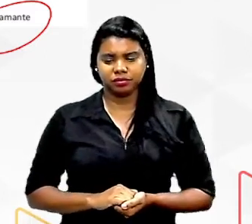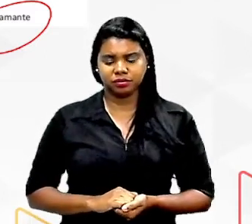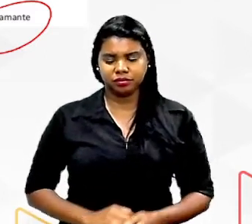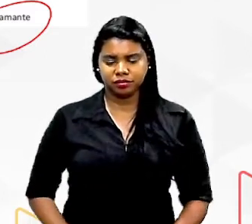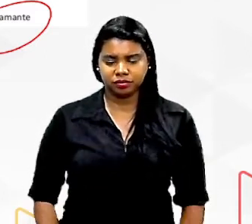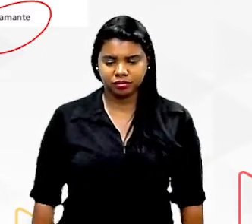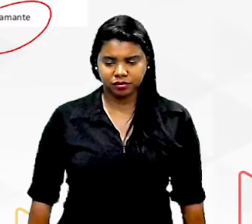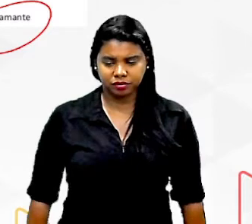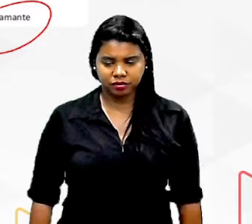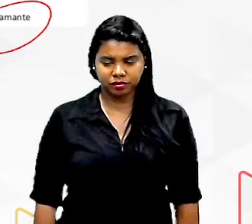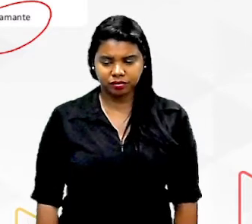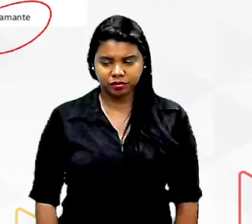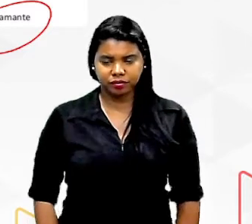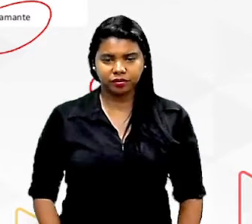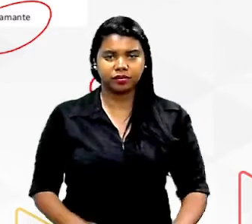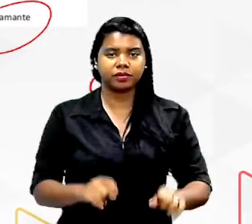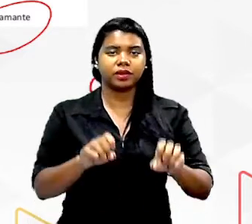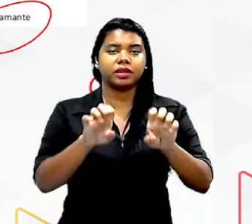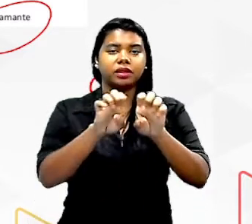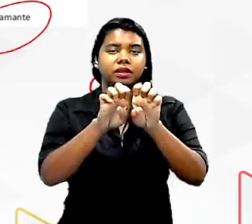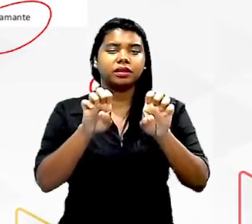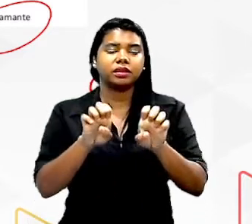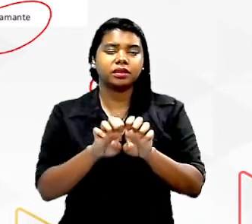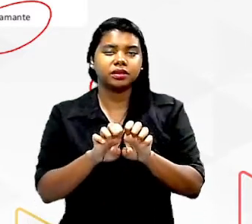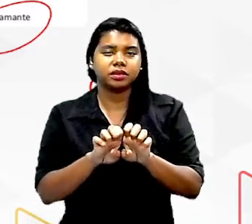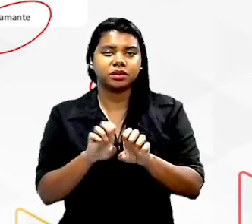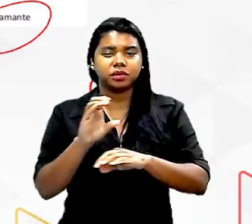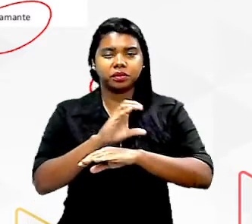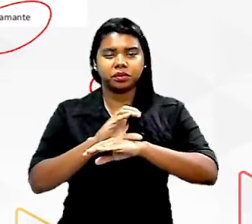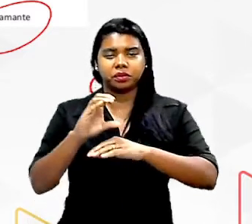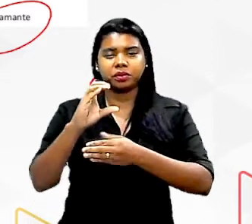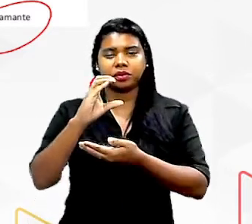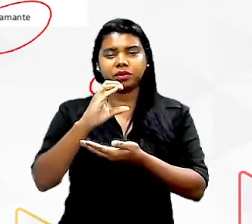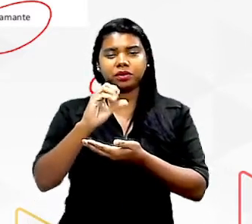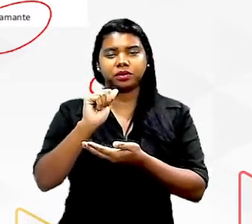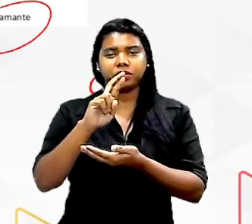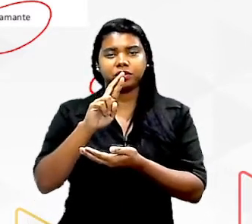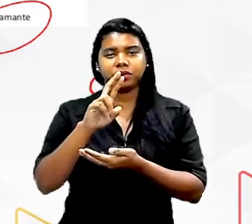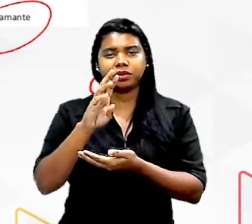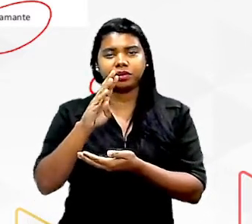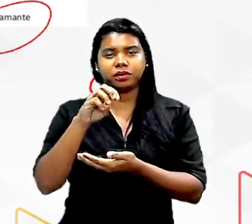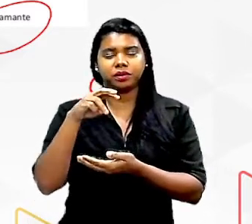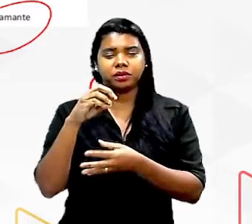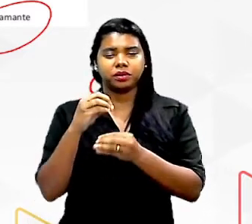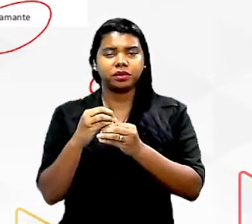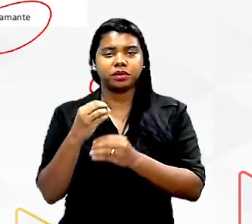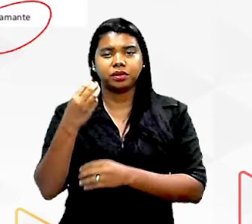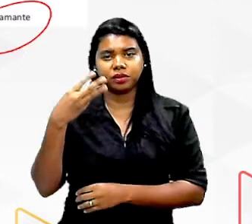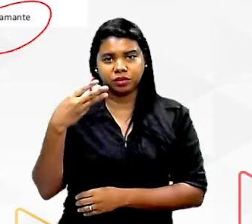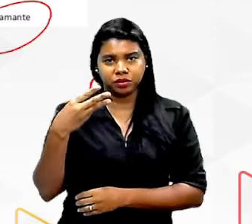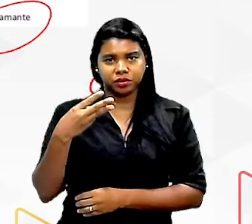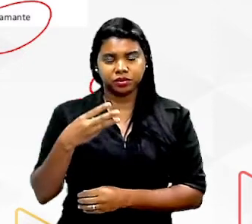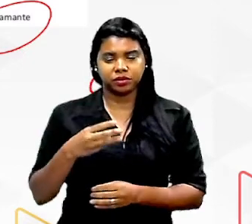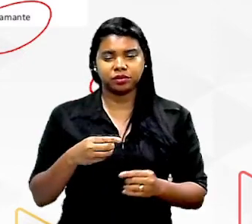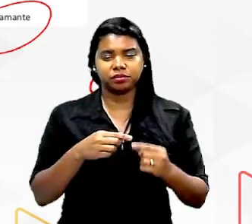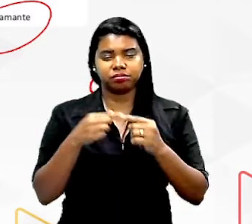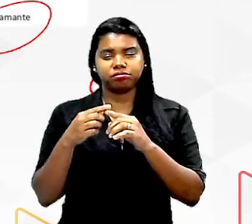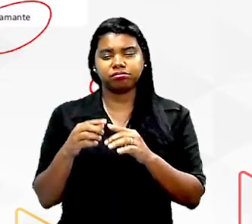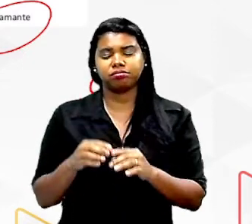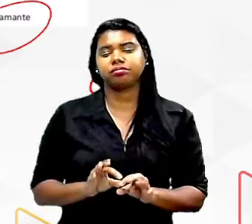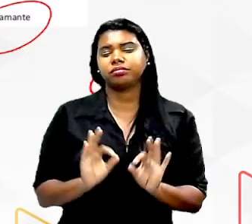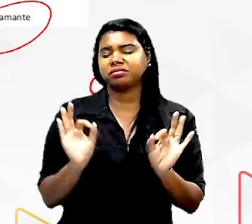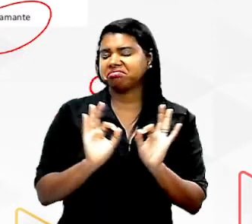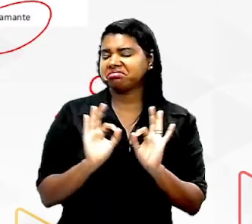enquanto que na estrutura do carbono presente no diamante eu tenho três ligações simples